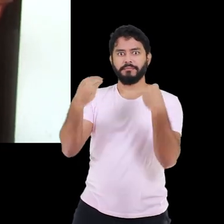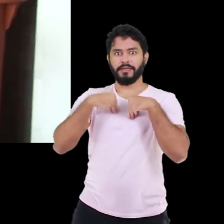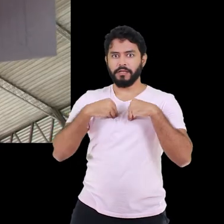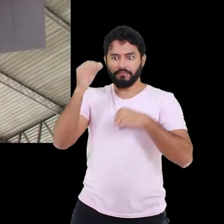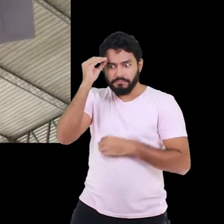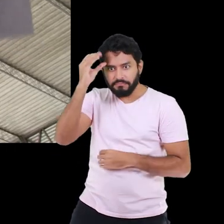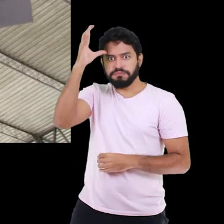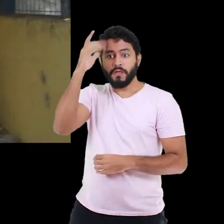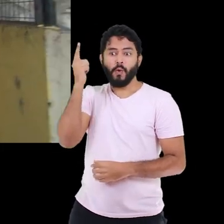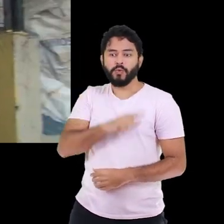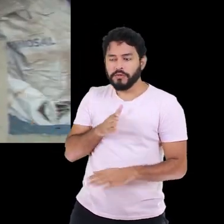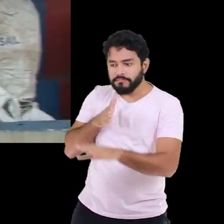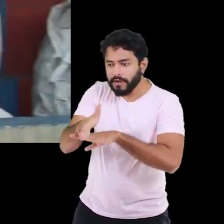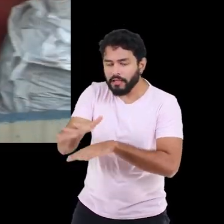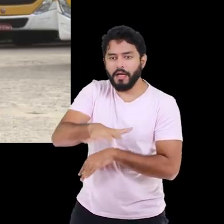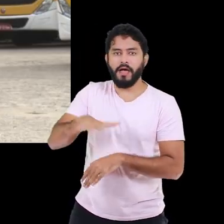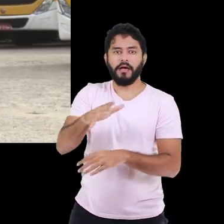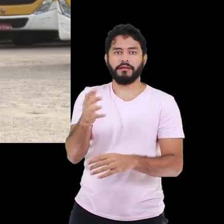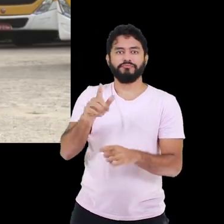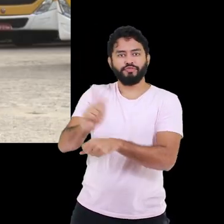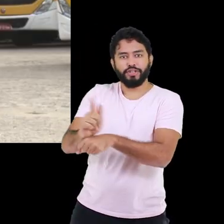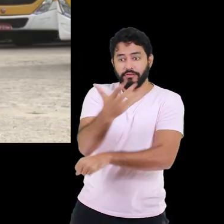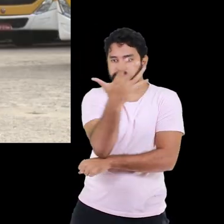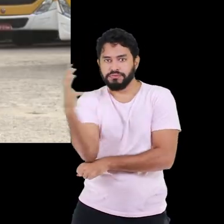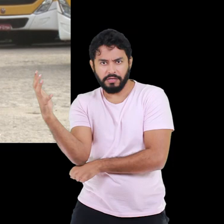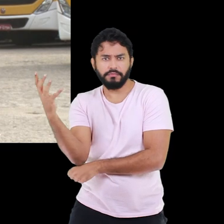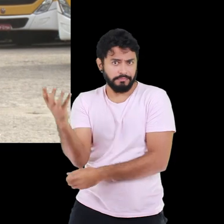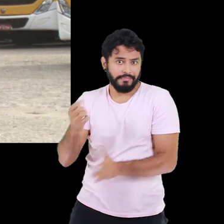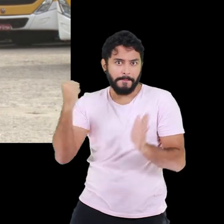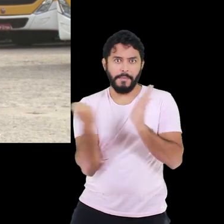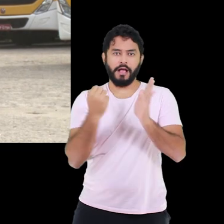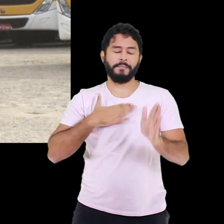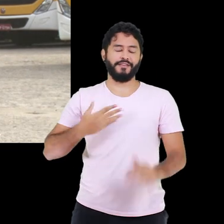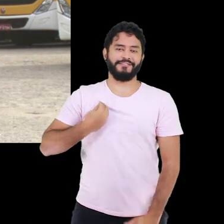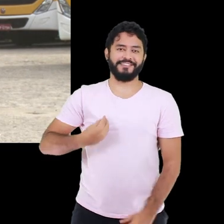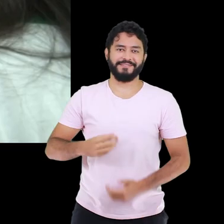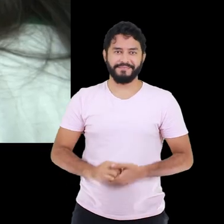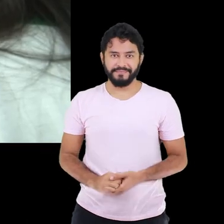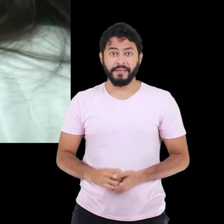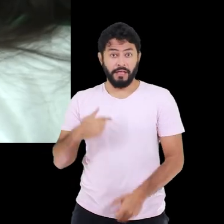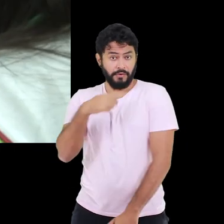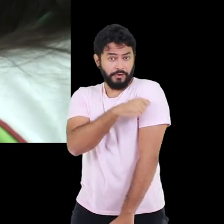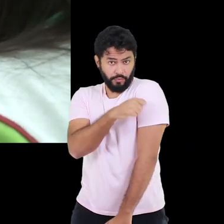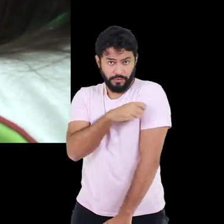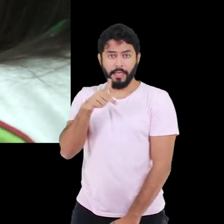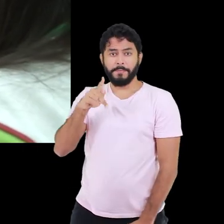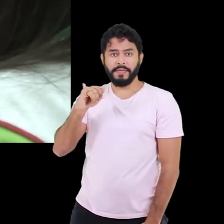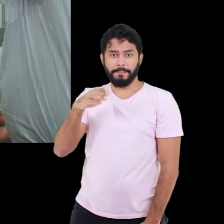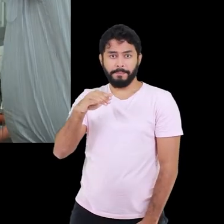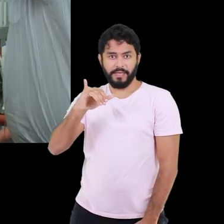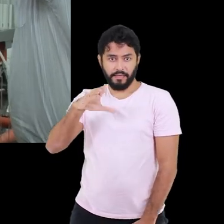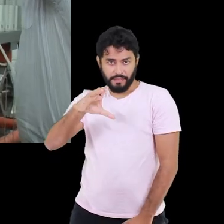do IEF foi que eu consegui ingressar realmente na área de gestão ambiental e isso para mim é um marco. Eu sou estudante